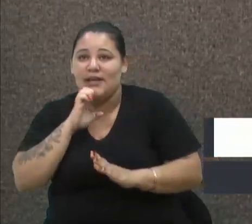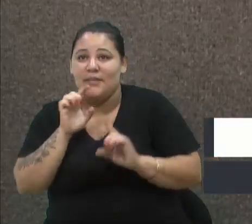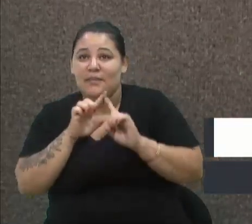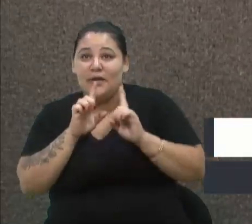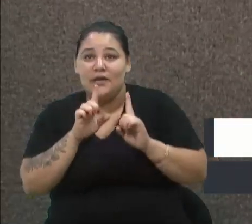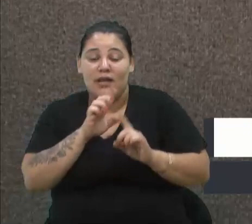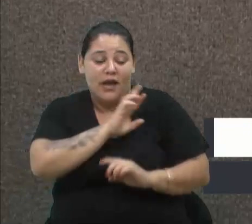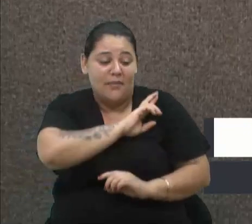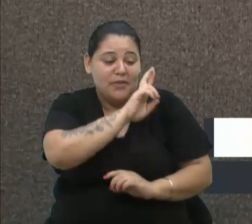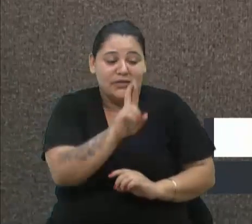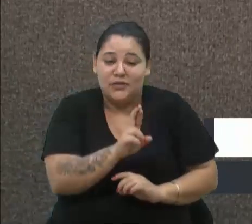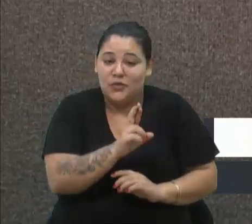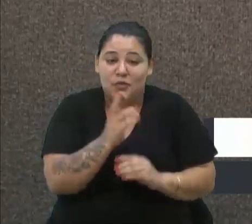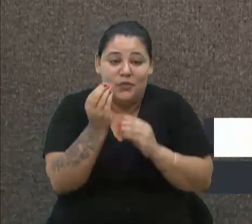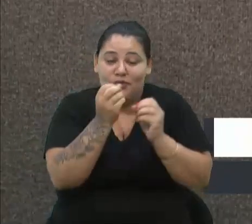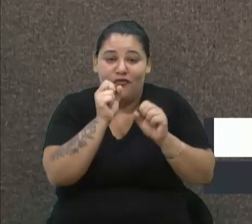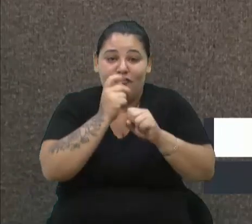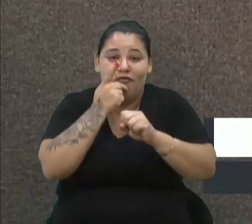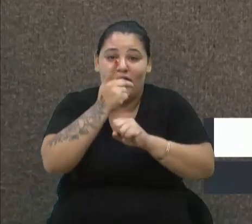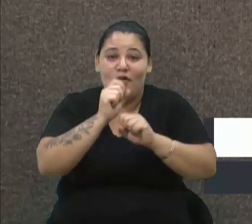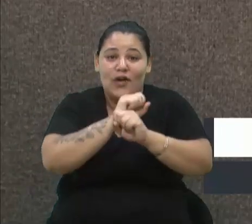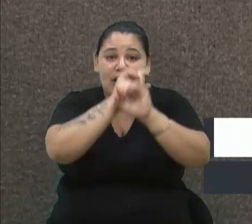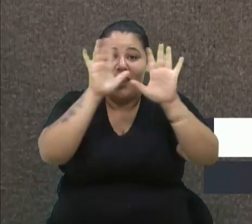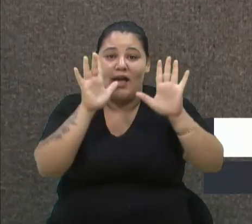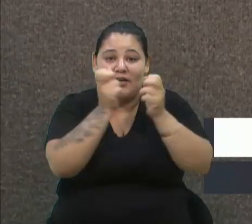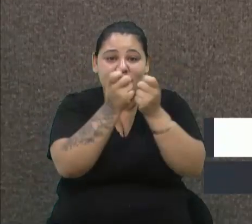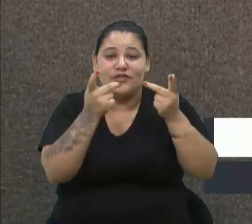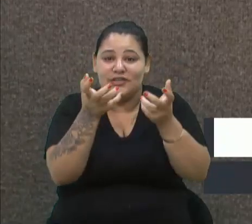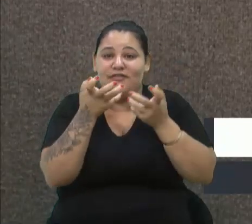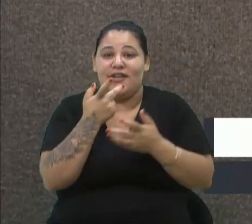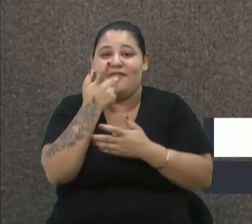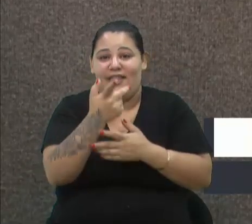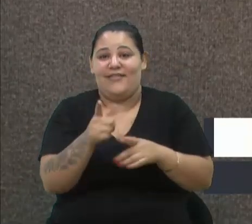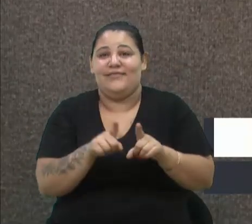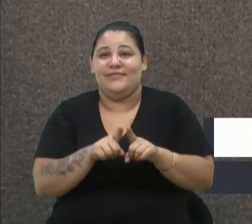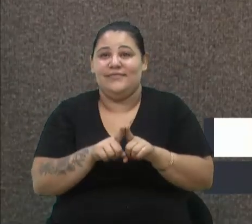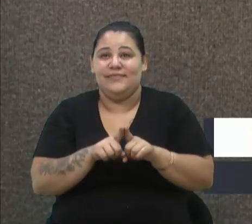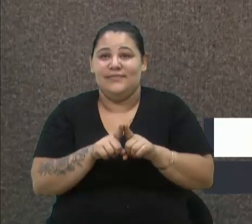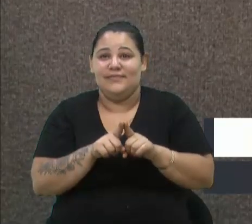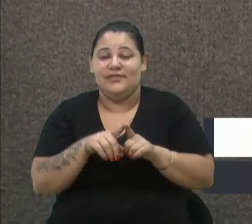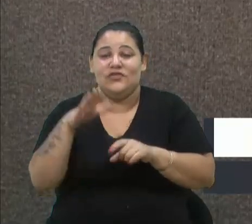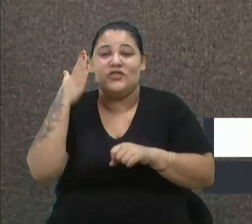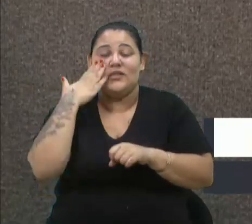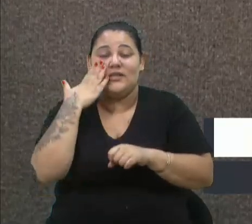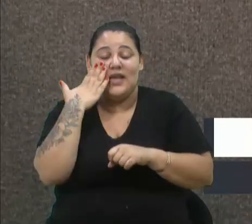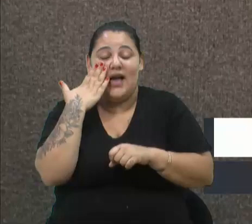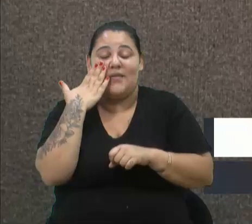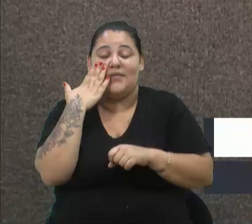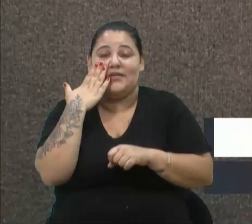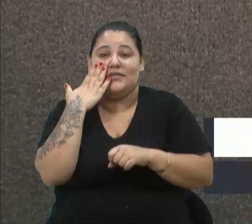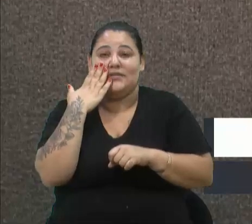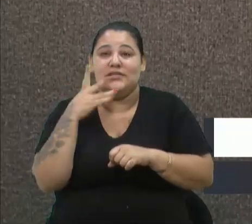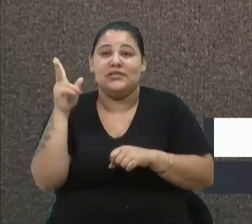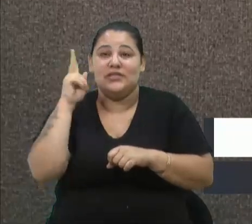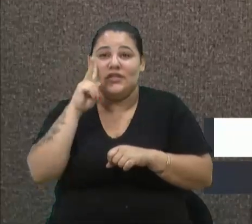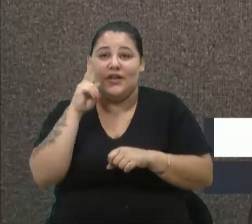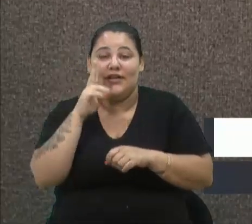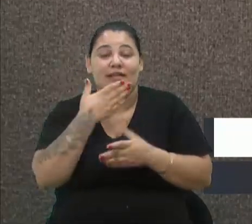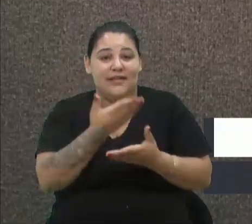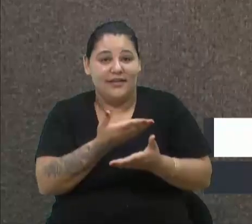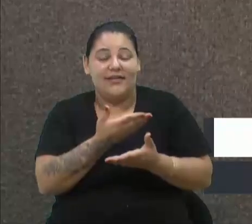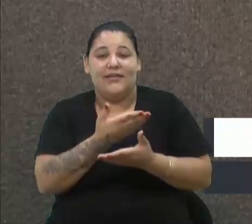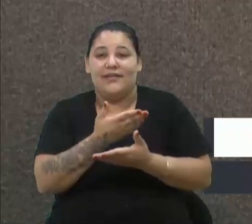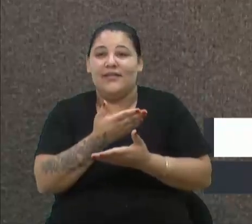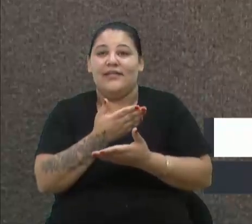muito bem, me falou claramente aquilo que eu queria dizer. A gente sabe de histórias, né, o vereador Fantinel estava me